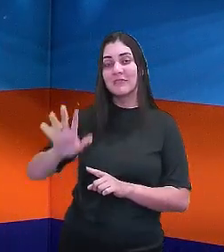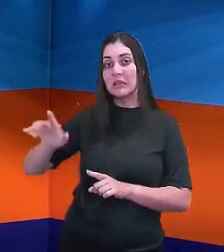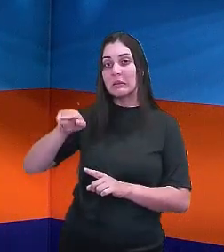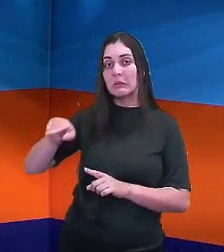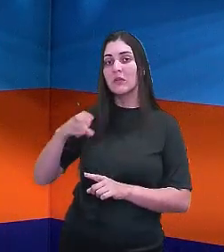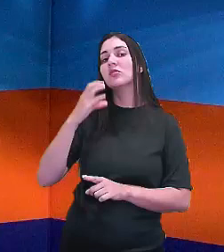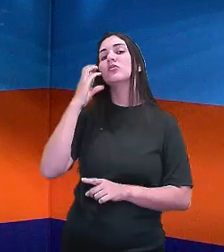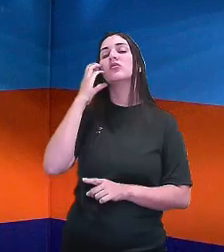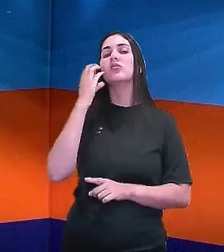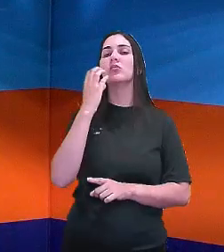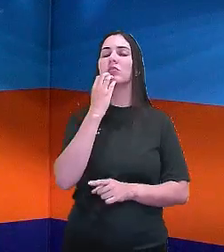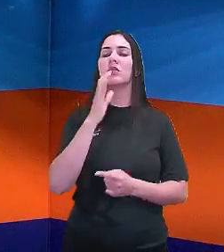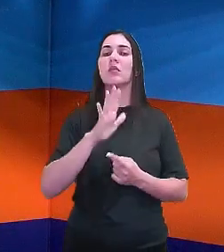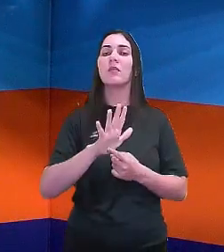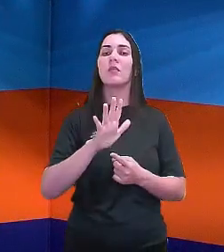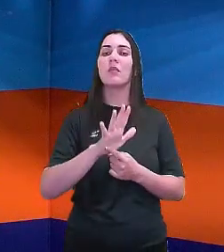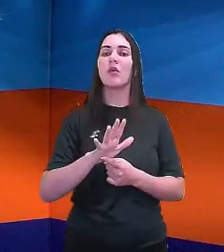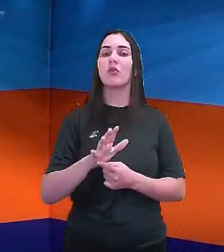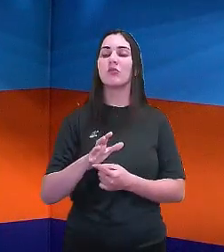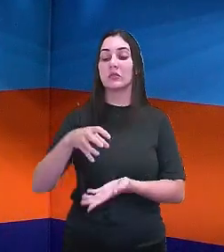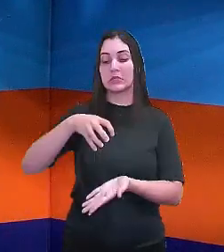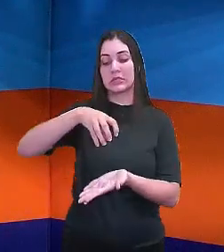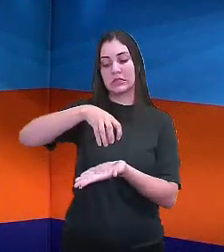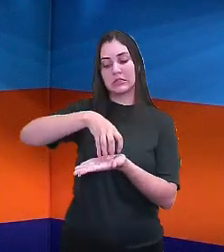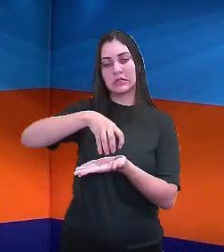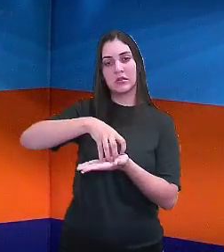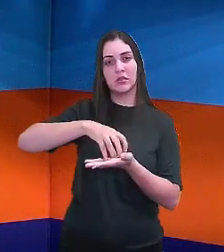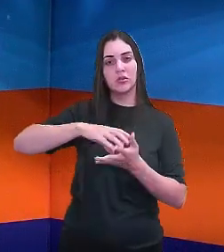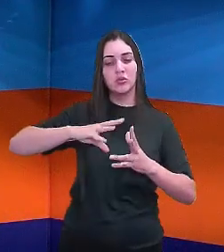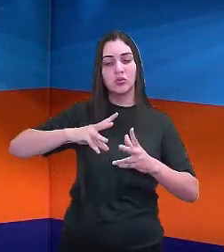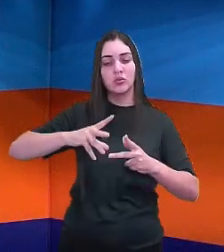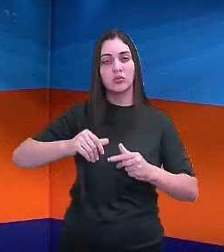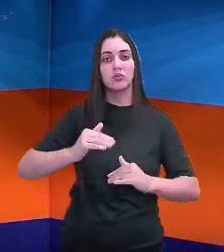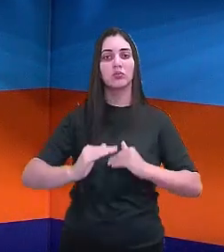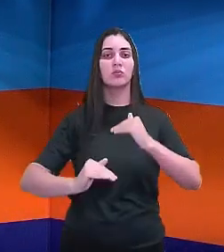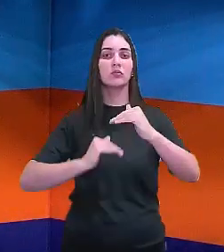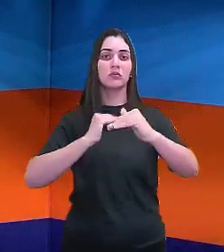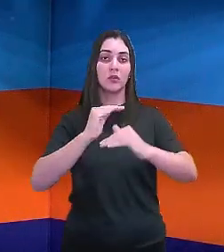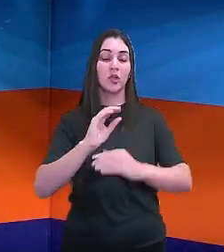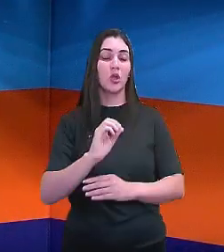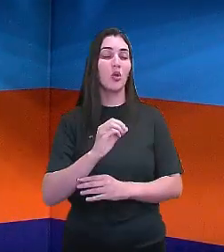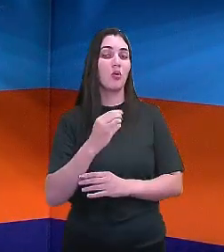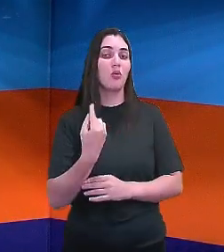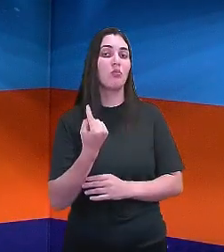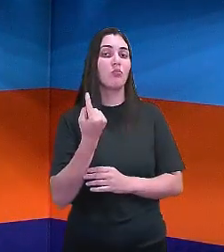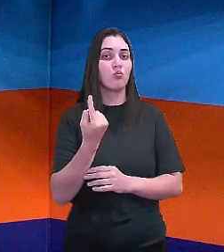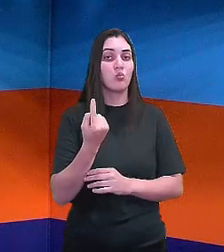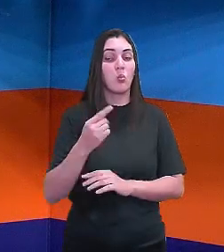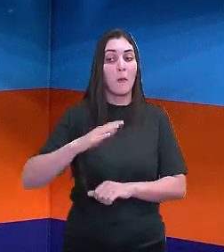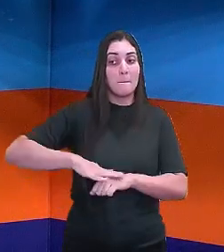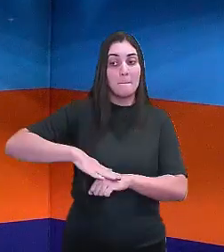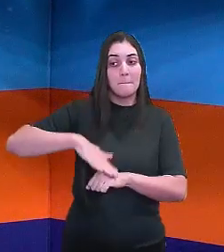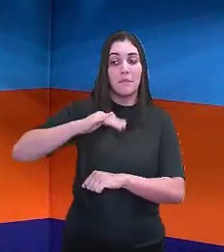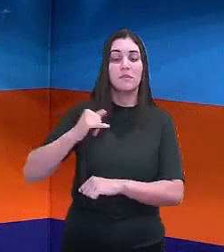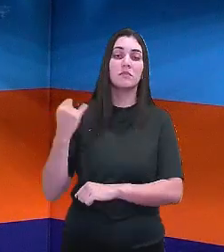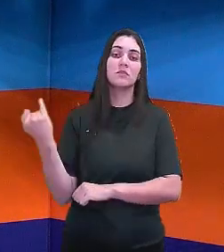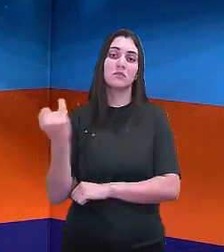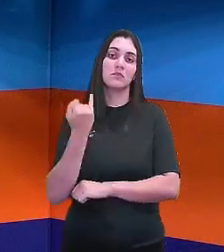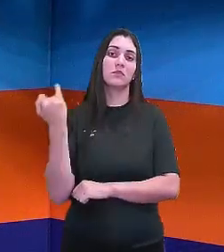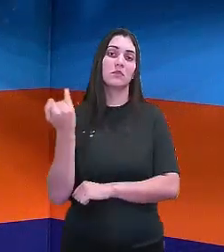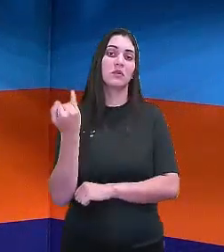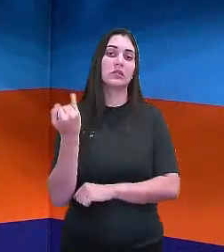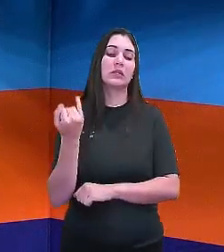apareça como uma figura central em todo esse processo, ou uma das figuras mais importantes, ela